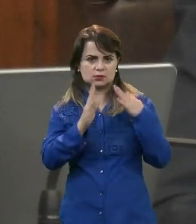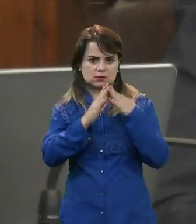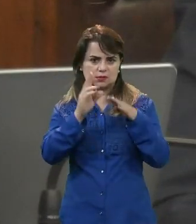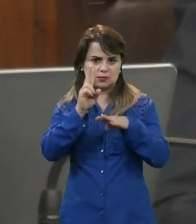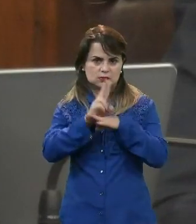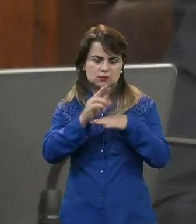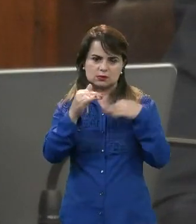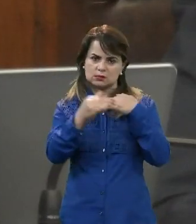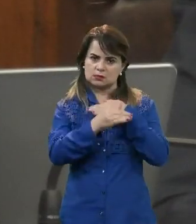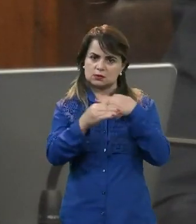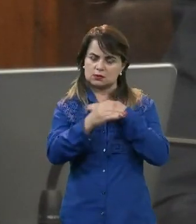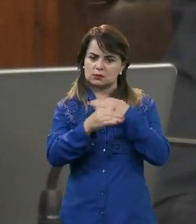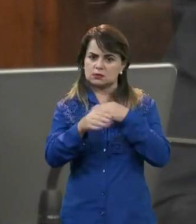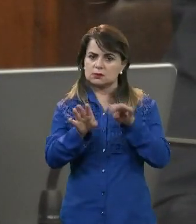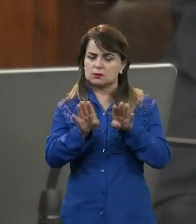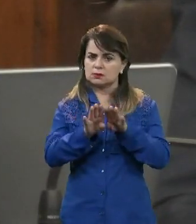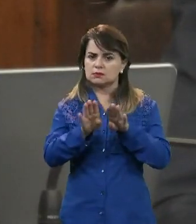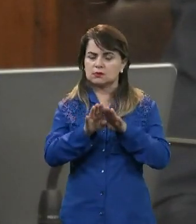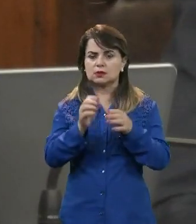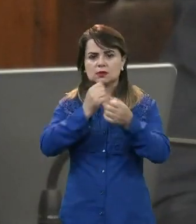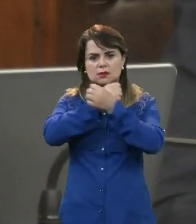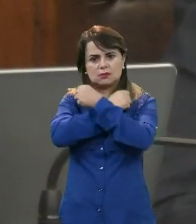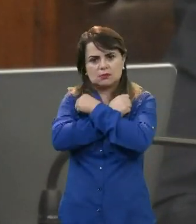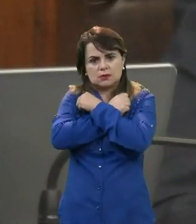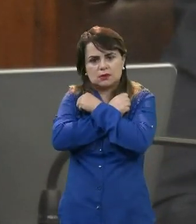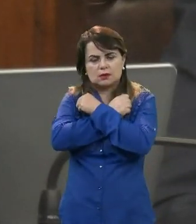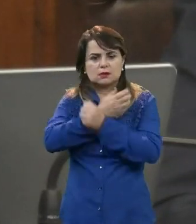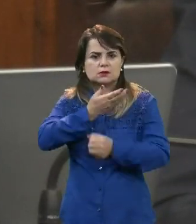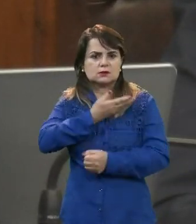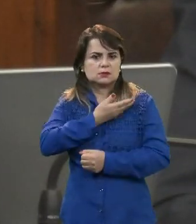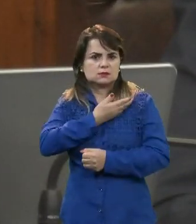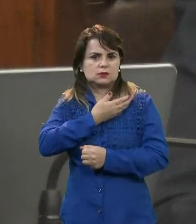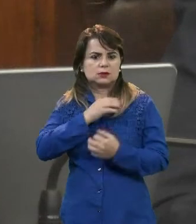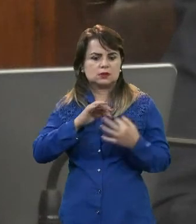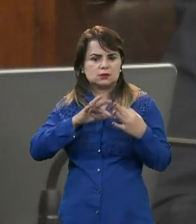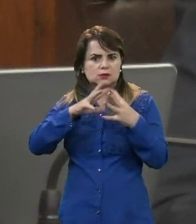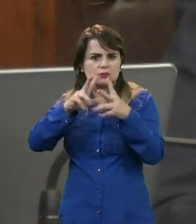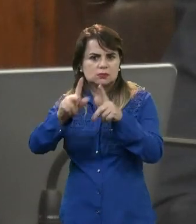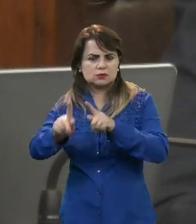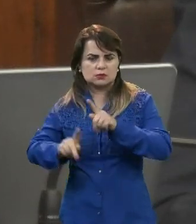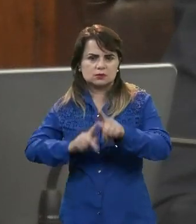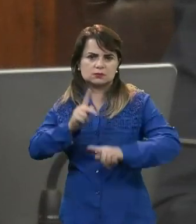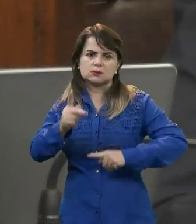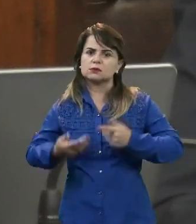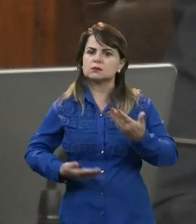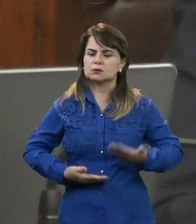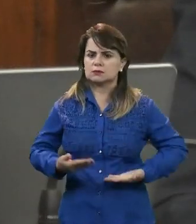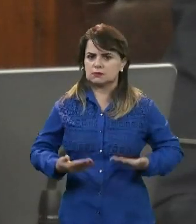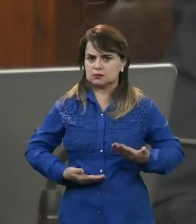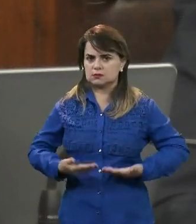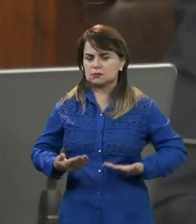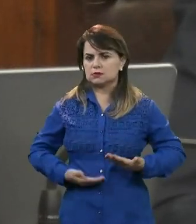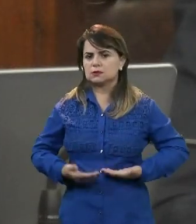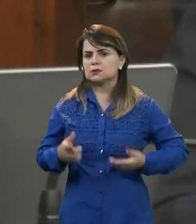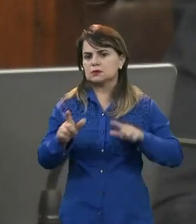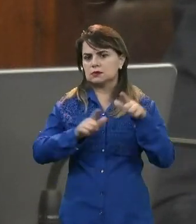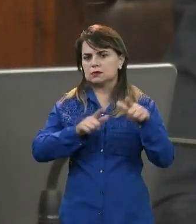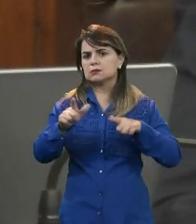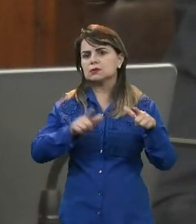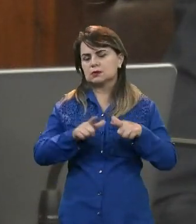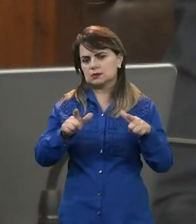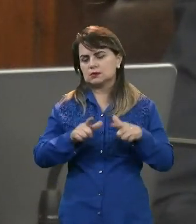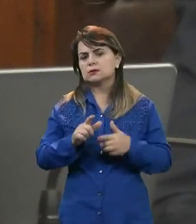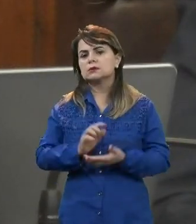abraço ao presidente Valdeci Fogaça, a todos os servidores que lá trabalham nessa importante empresa da nossa